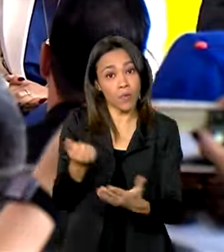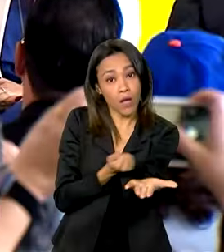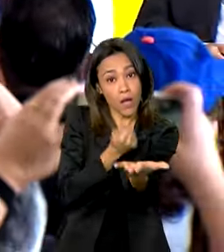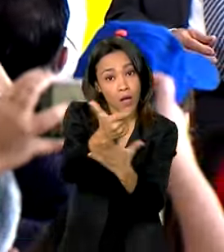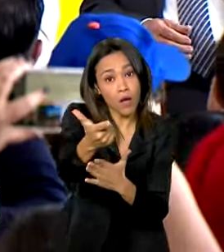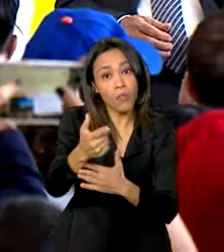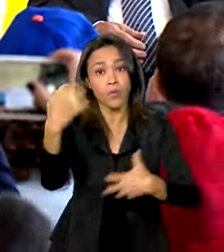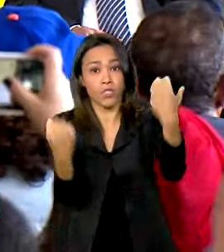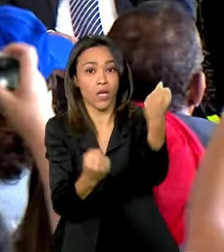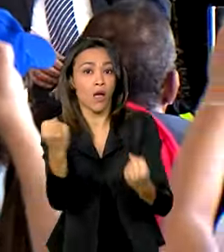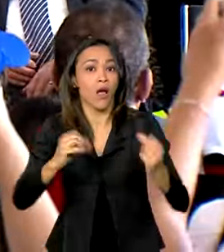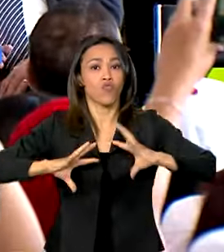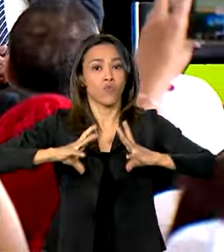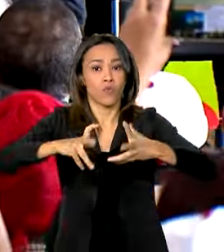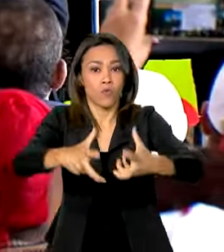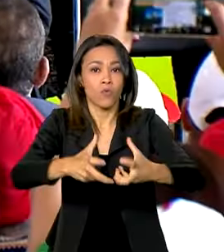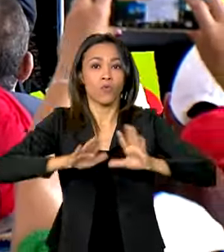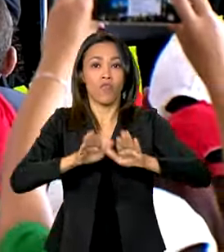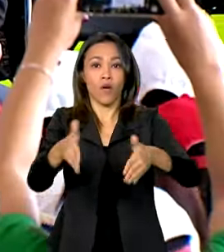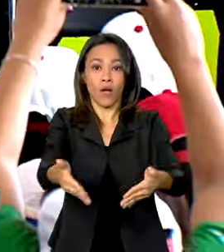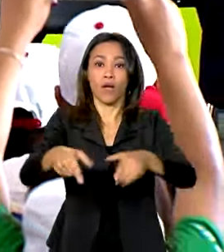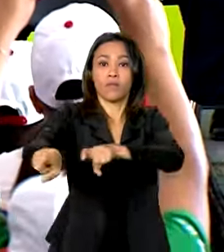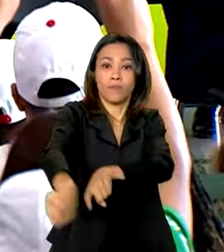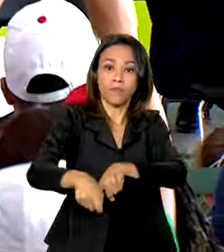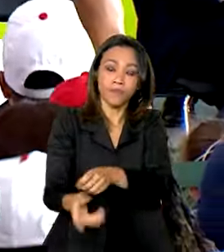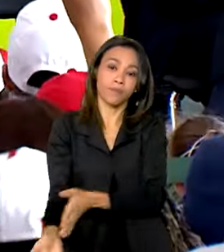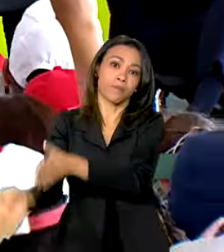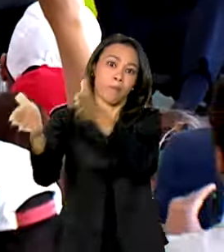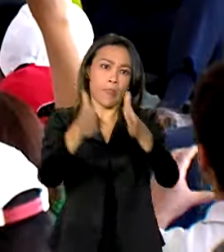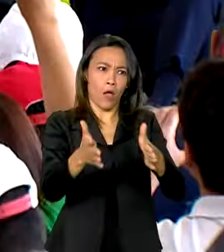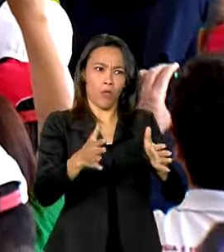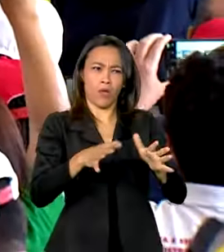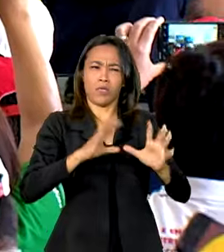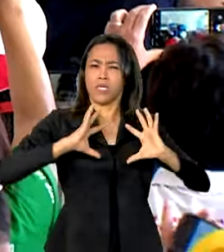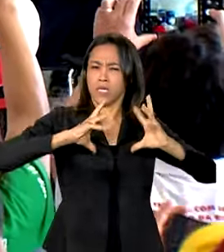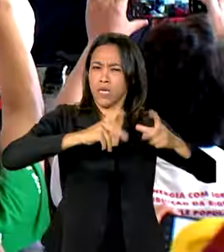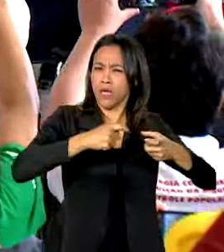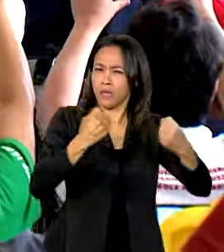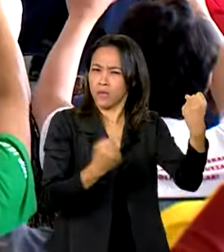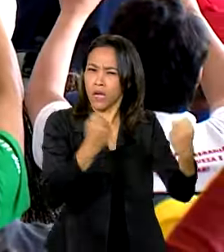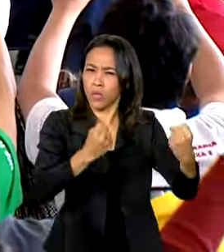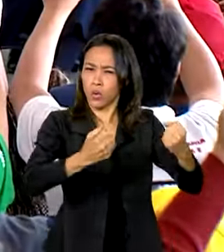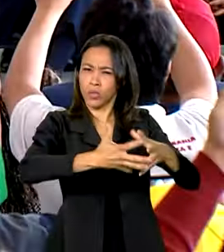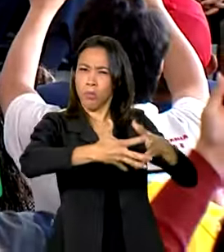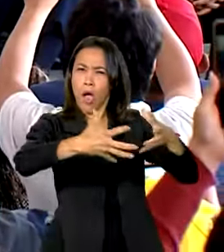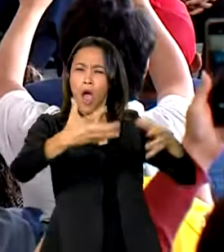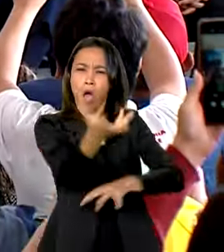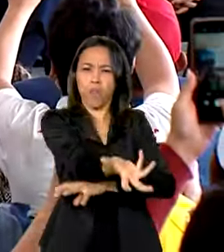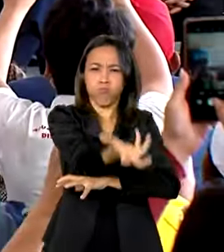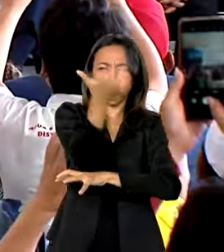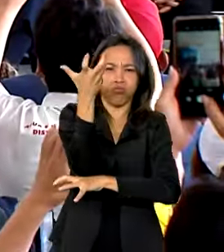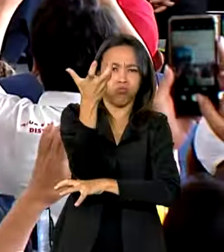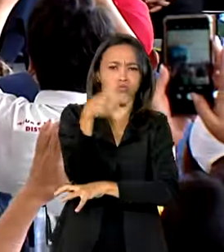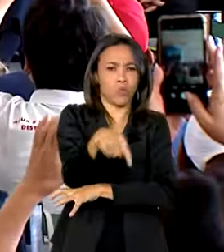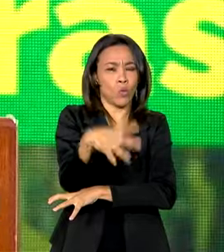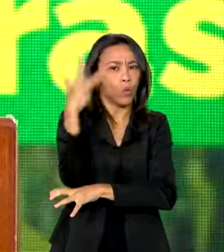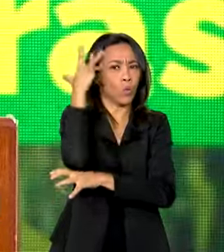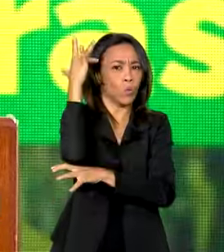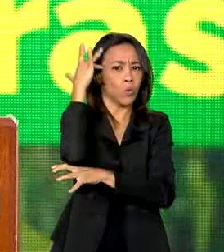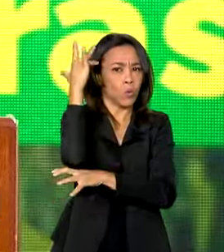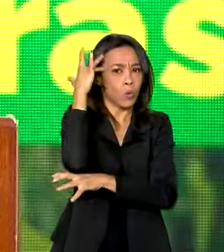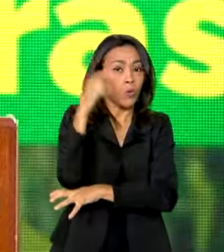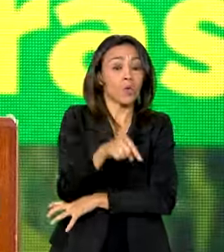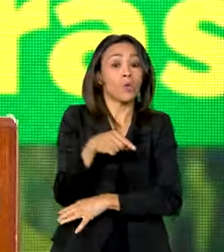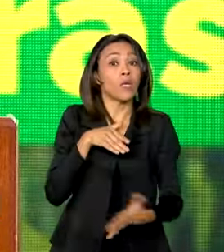agricultura familiar nesta safra. Para as máquinas de maior porte, incluindo tratores de até 70 cavalos de potência,